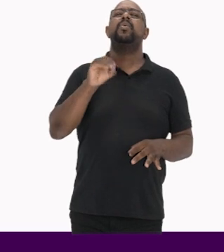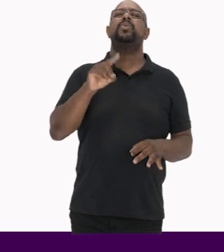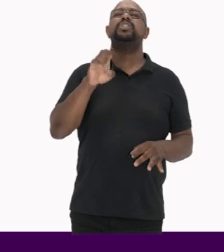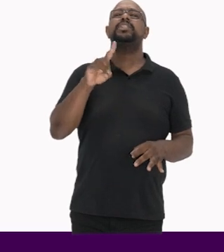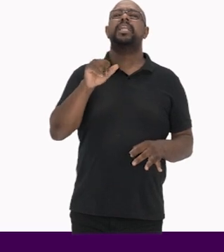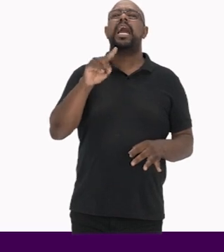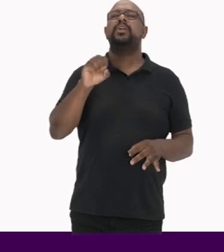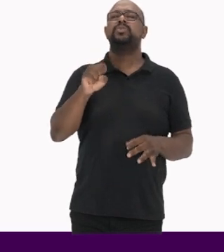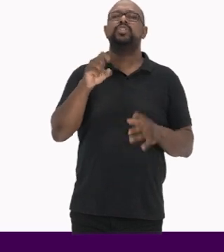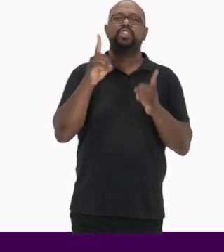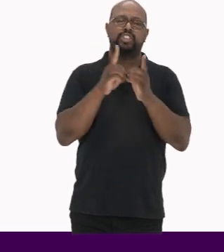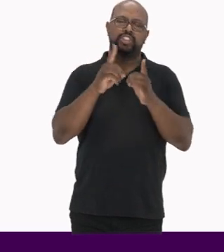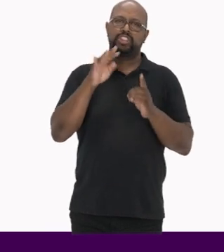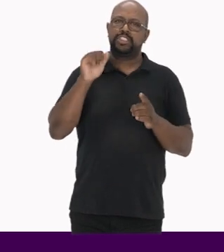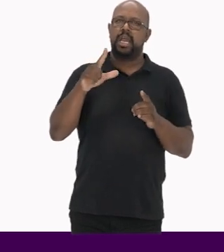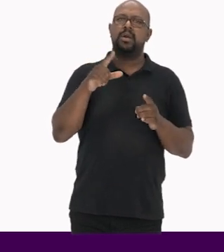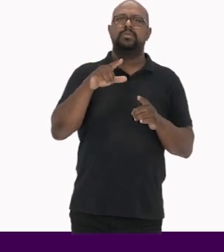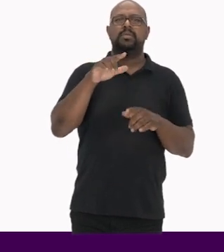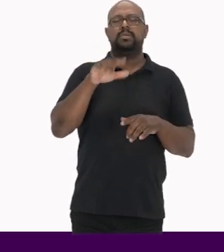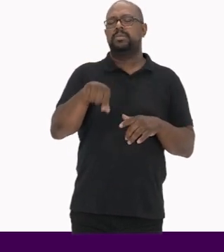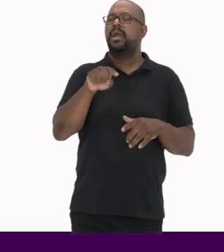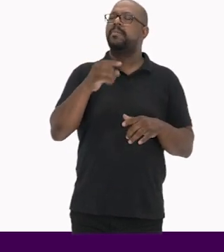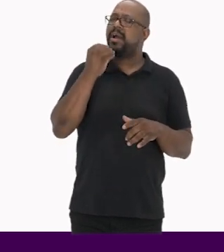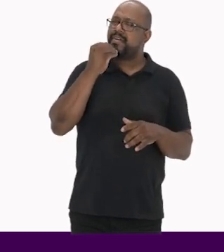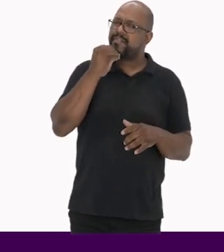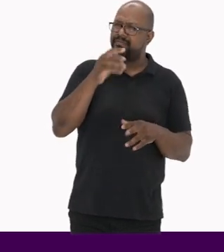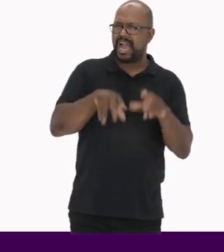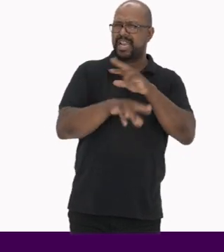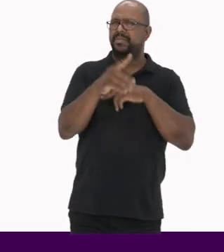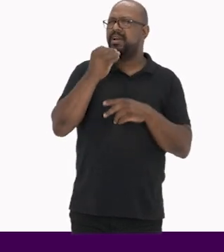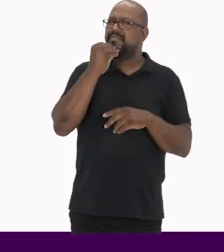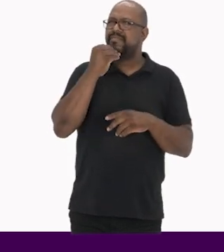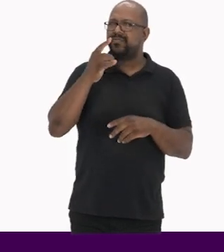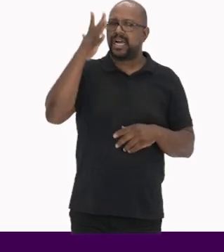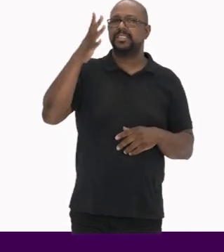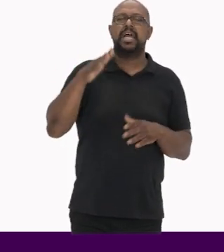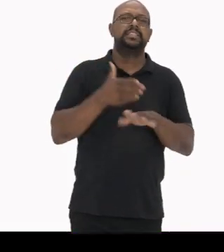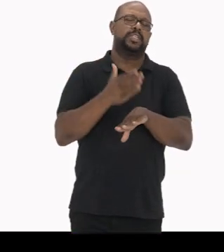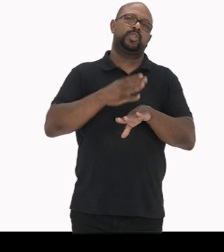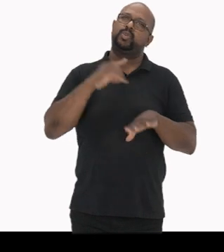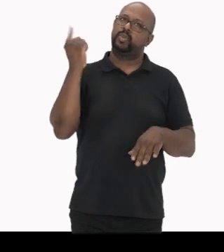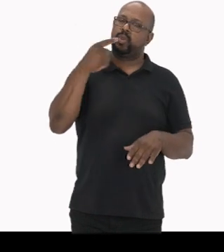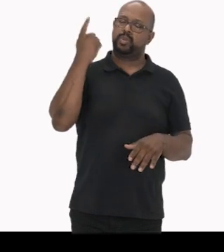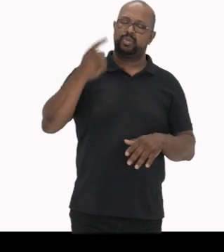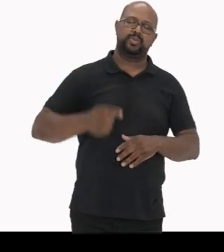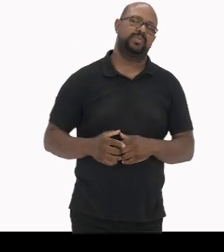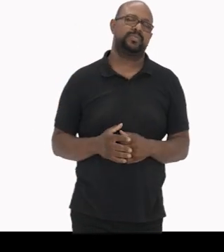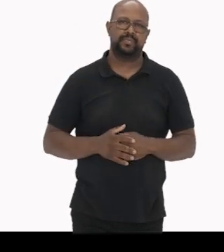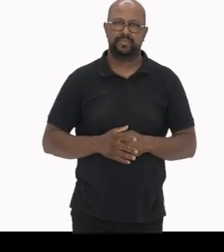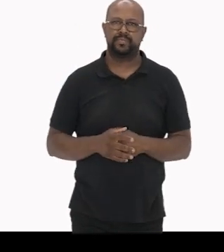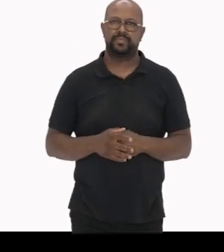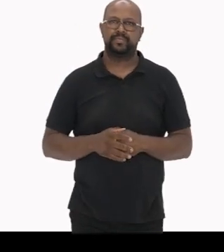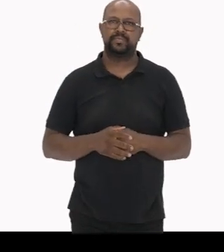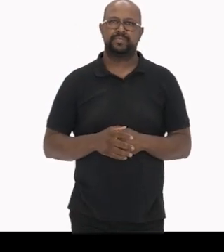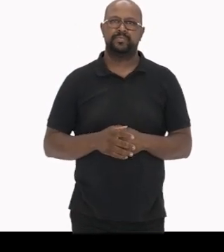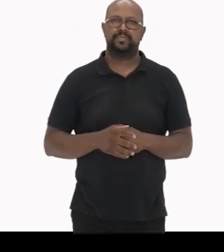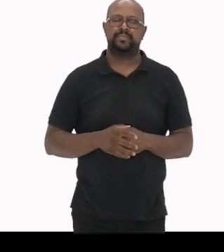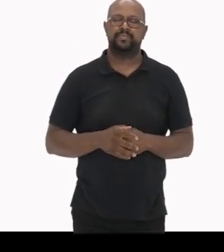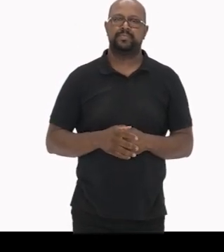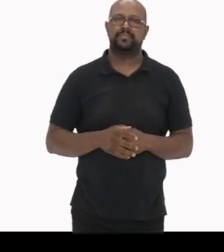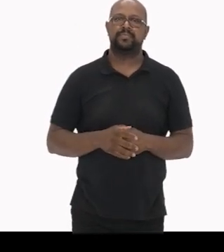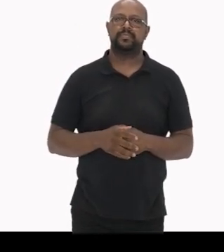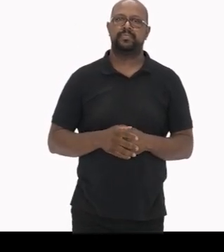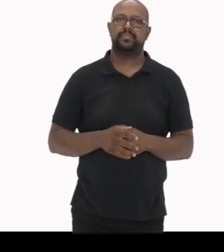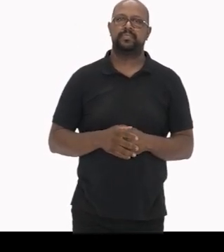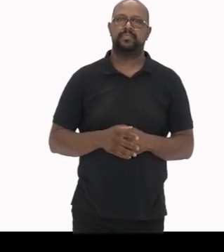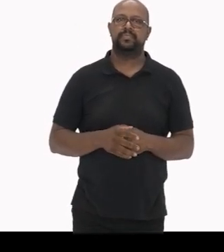digitais variados De modo a possibilitar o acesso de todos Foto de uma ficha intitulada Inventário de Rodas